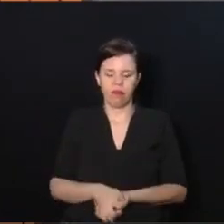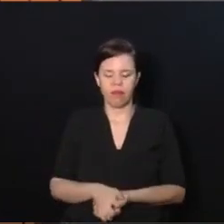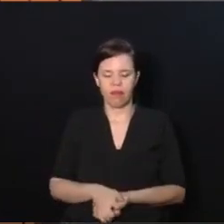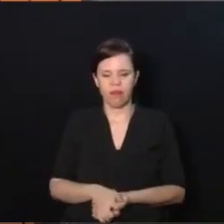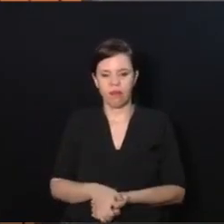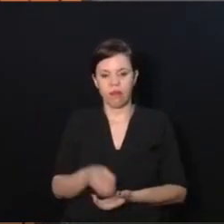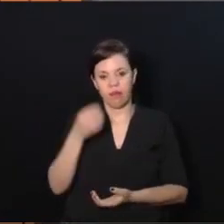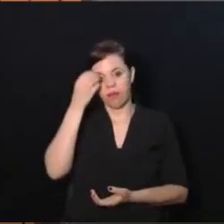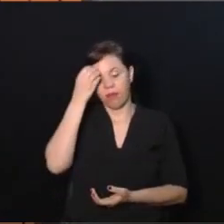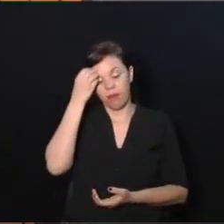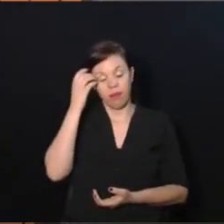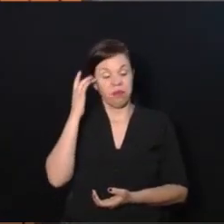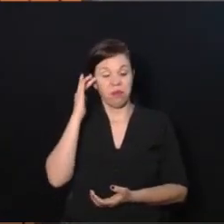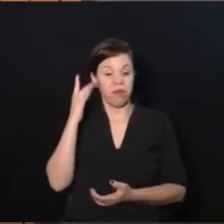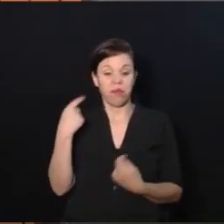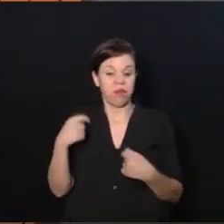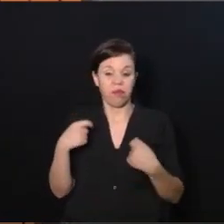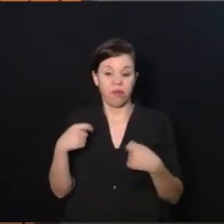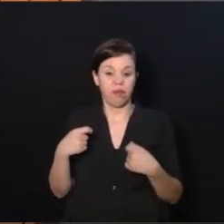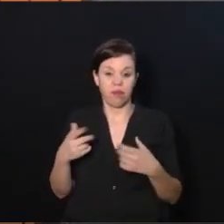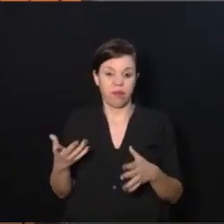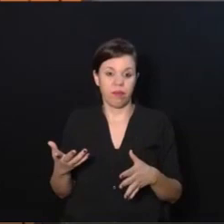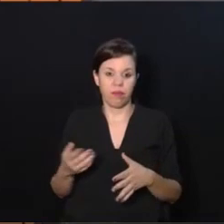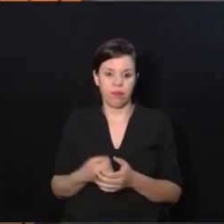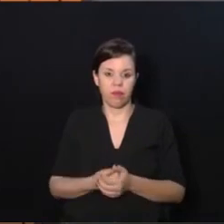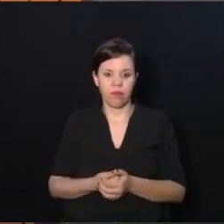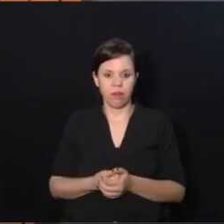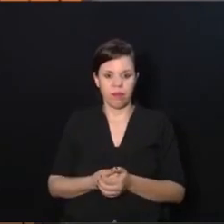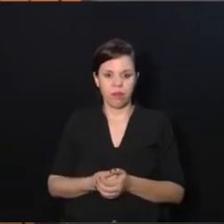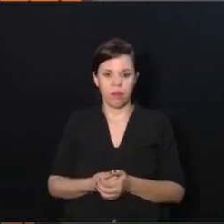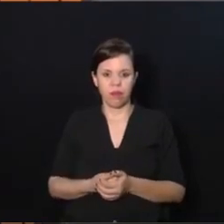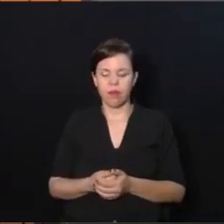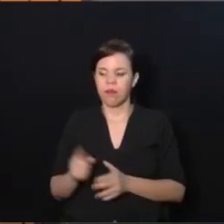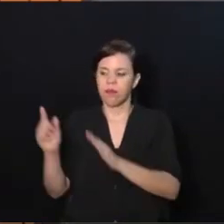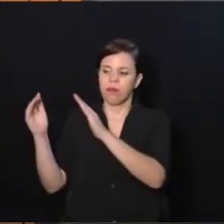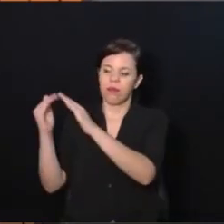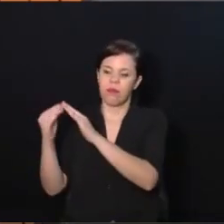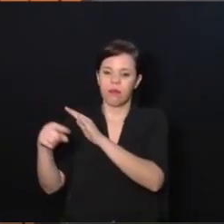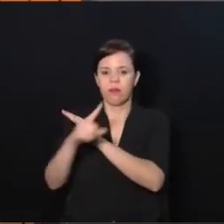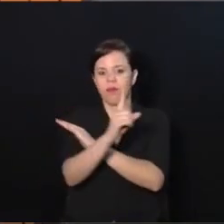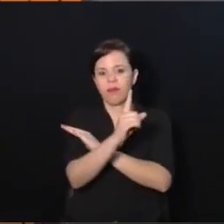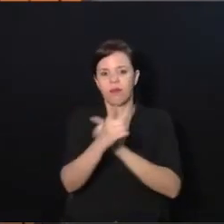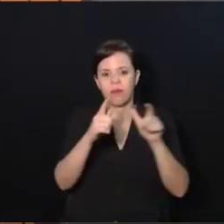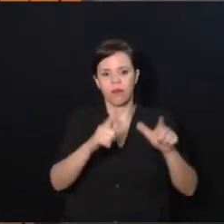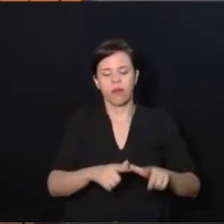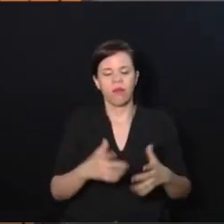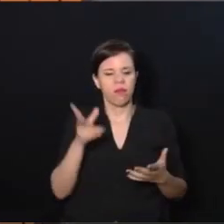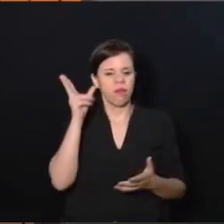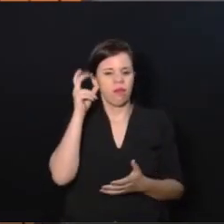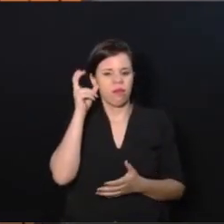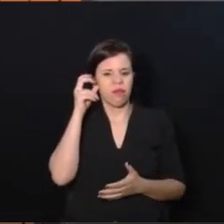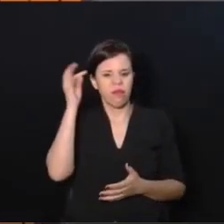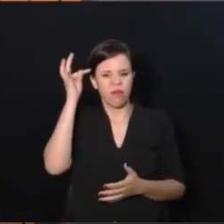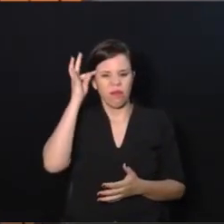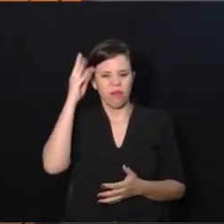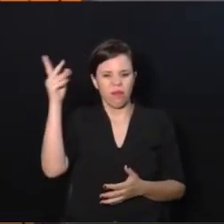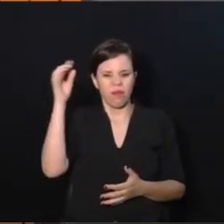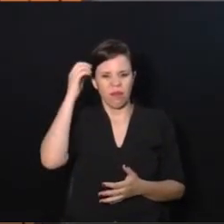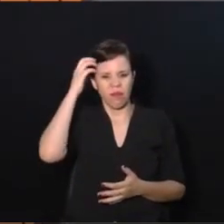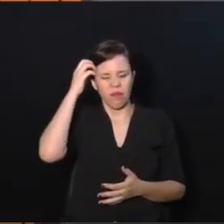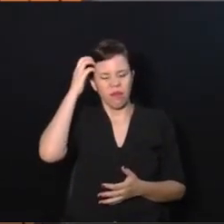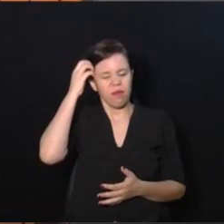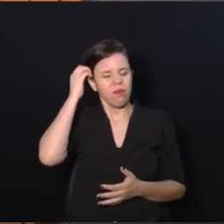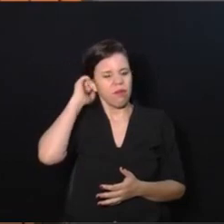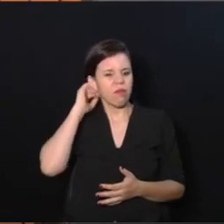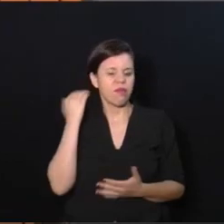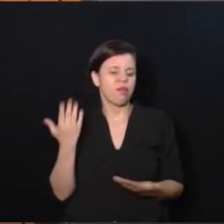Então, eu acho que não faz sentido nenhum a gente sair da nossa casa para ir para um evento para poder escutar teoria. A menos